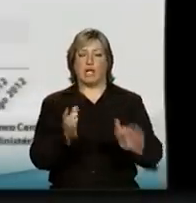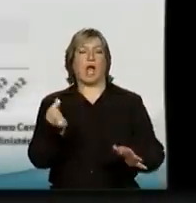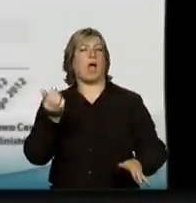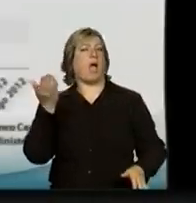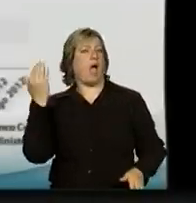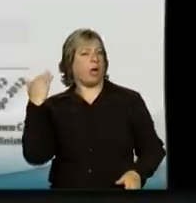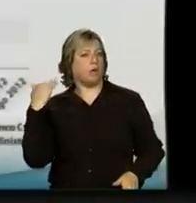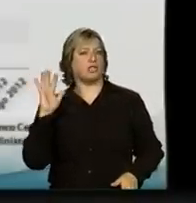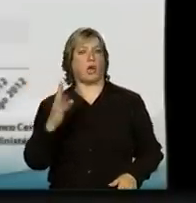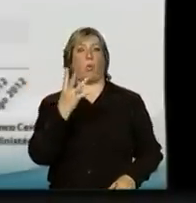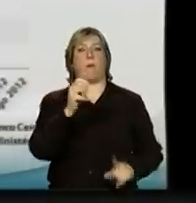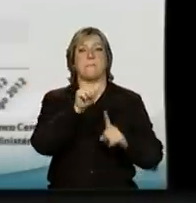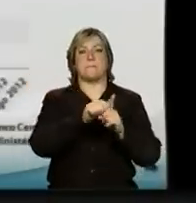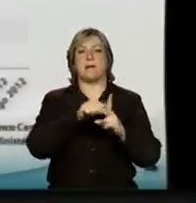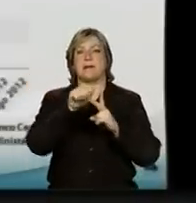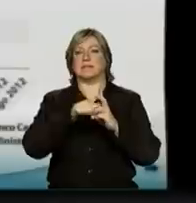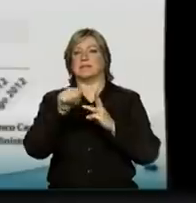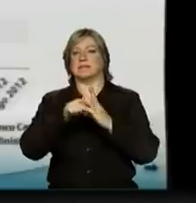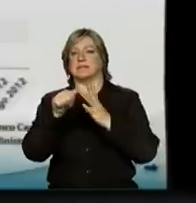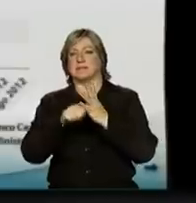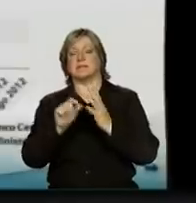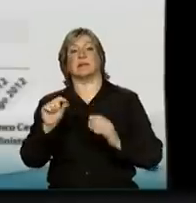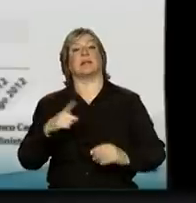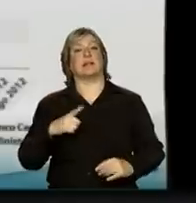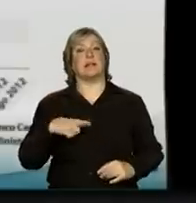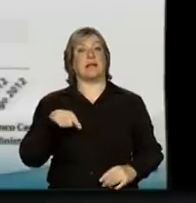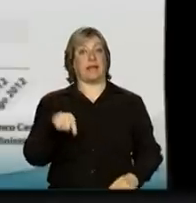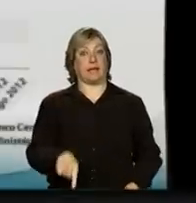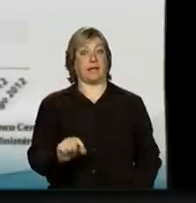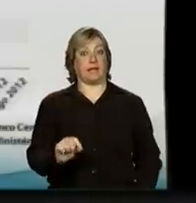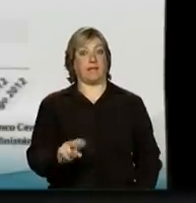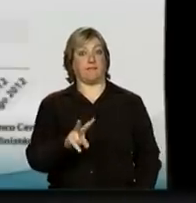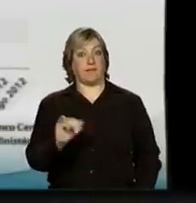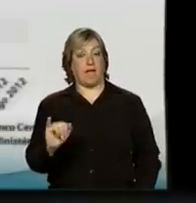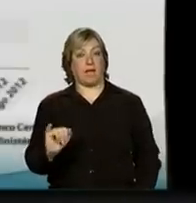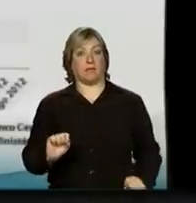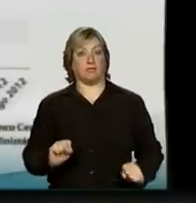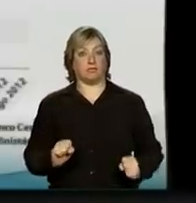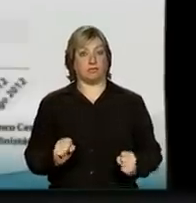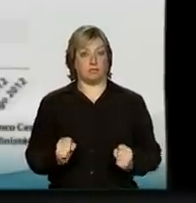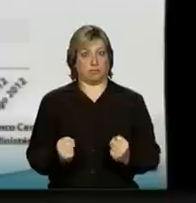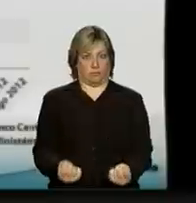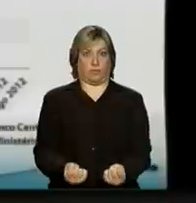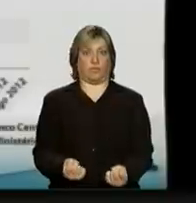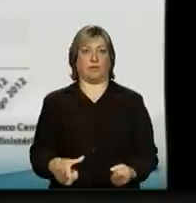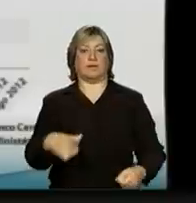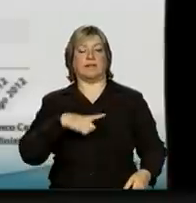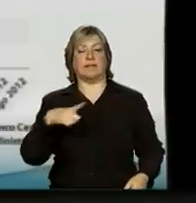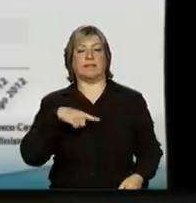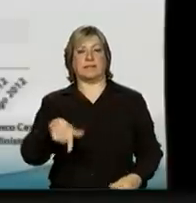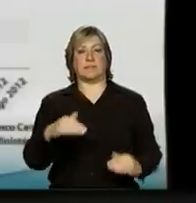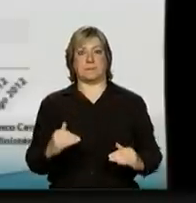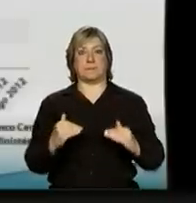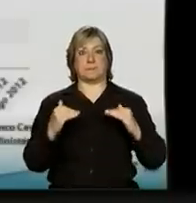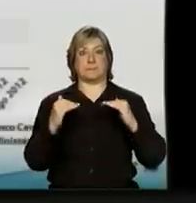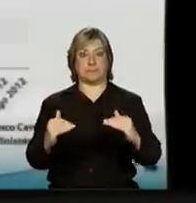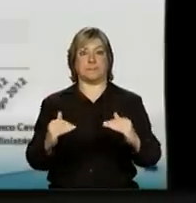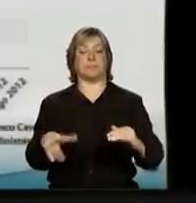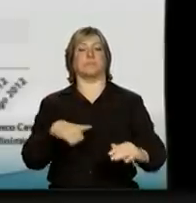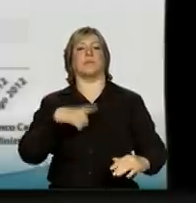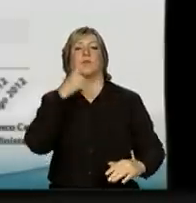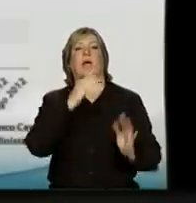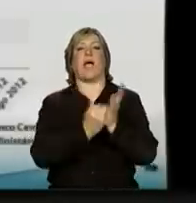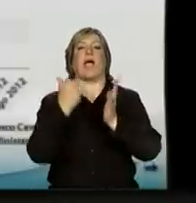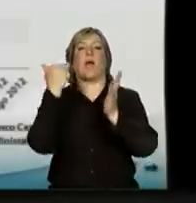tempo, já são quatro meses, portanto, uma situação que vai se consolidando nesse patamar, e isso tem